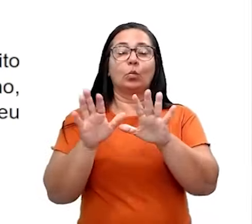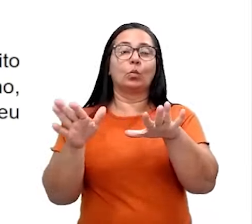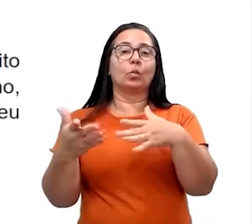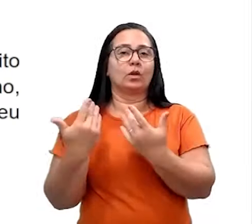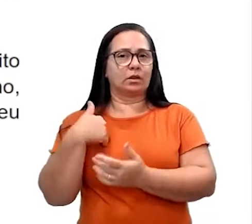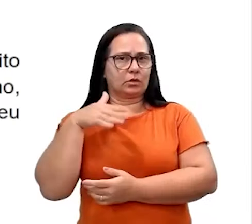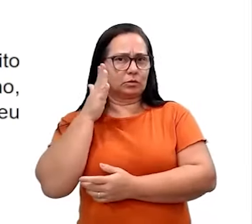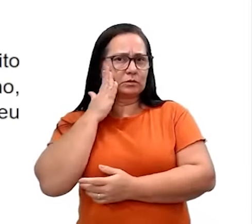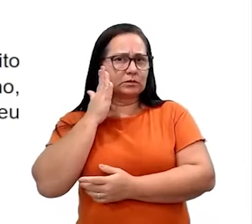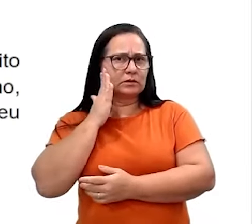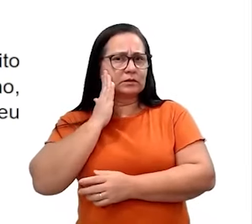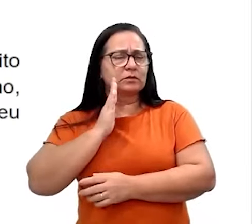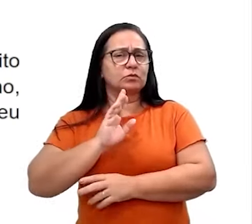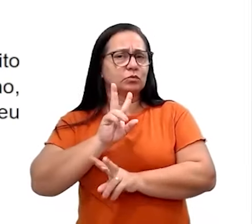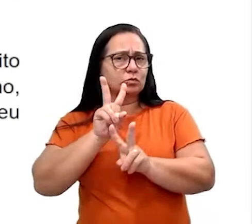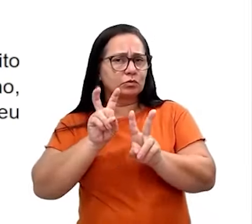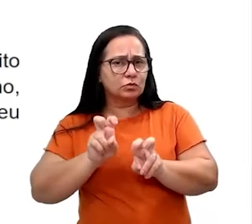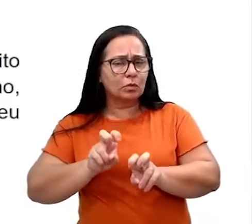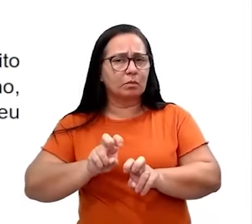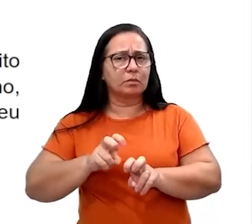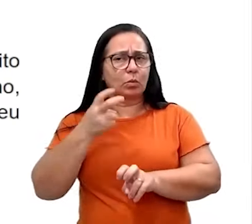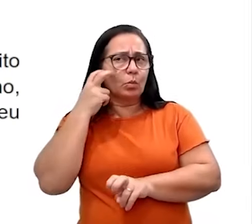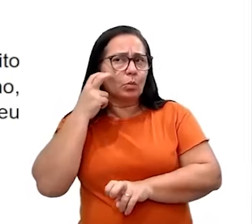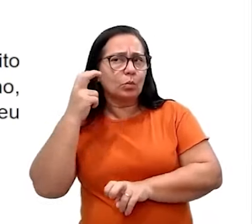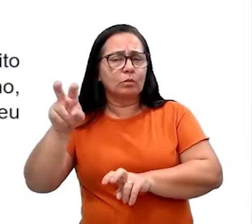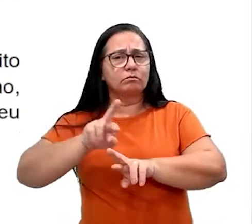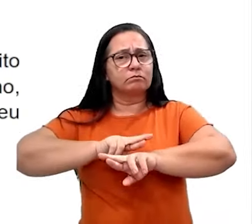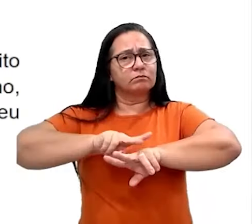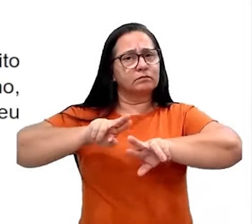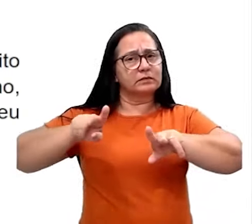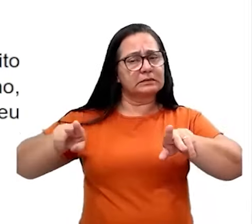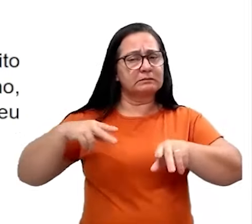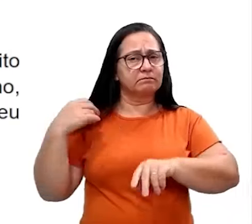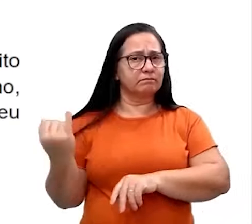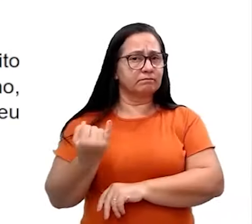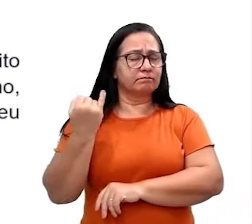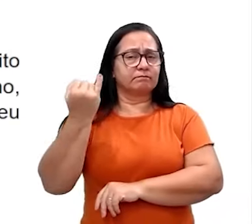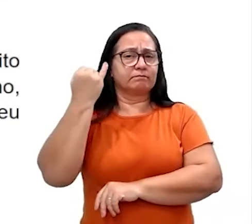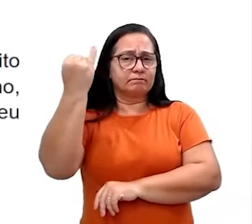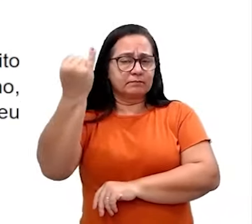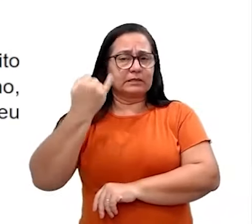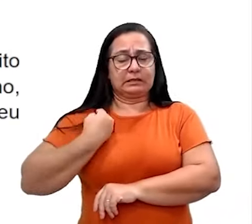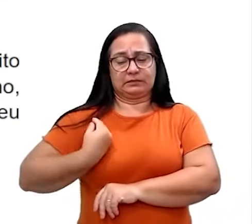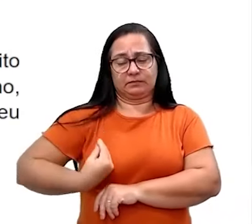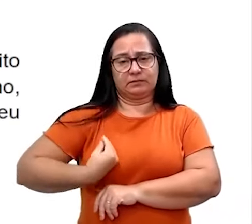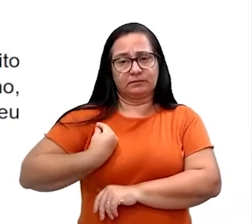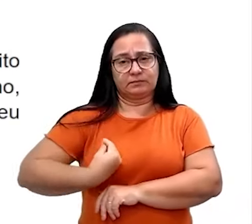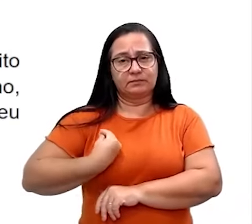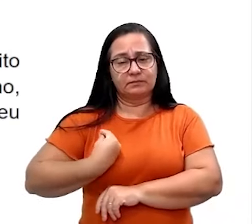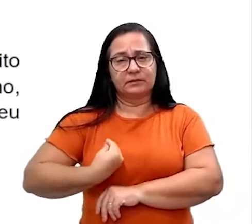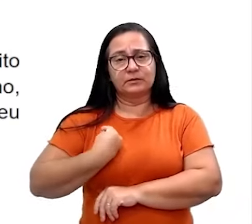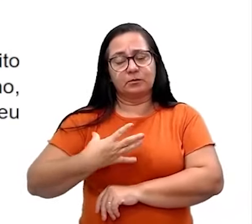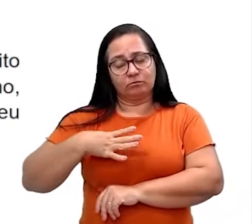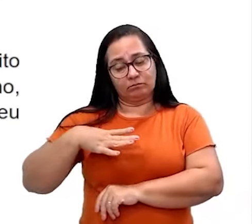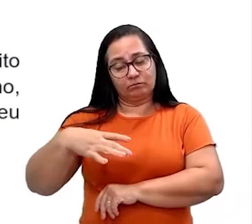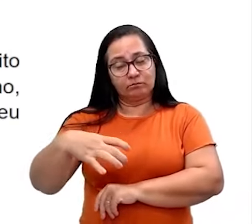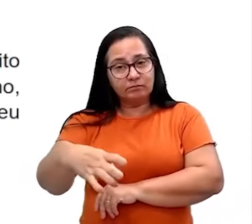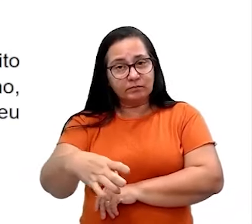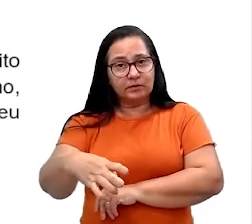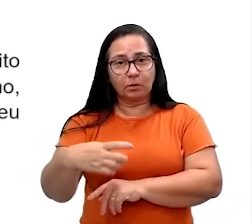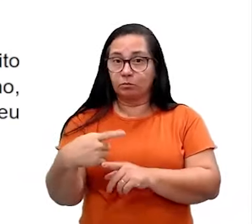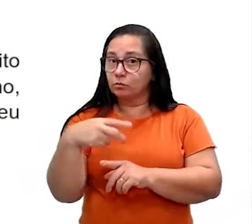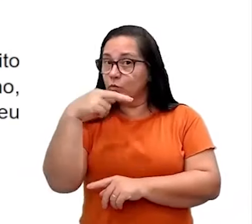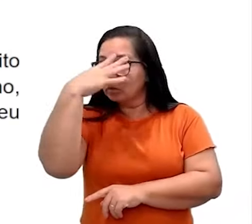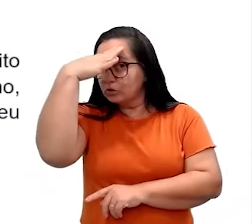compreendo essas muitas culturas como elemento-chave, que a gente vai vivenciar de forma ética, nunca se